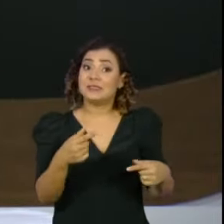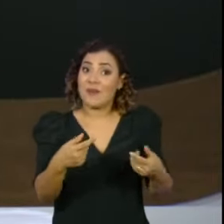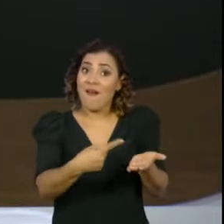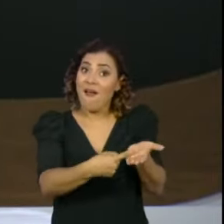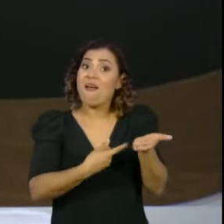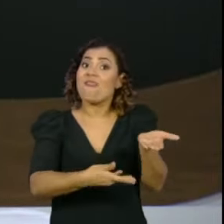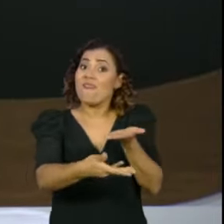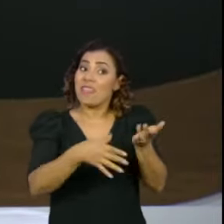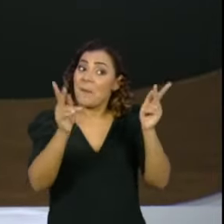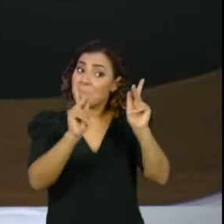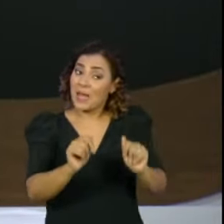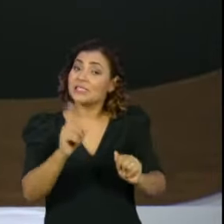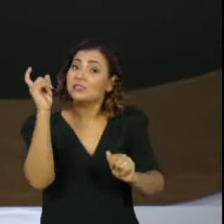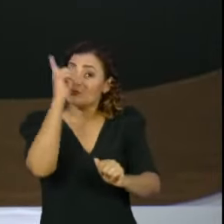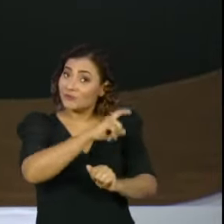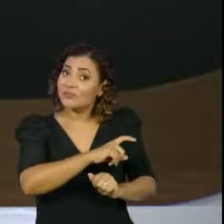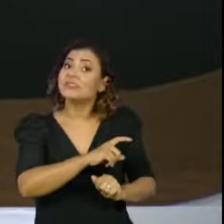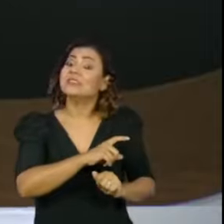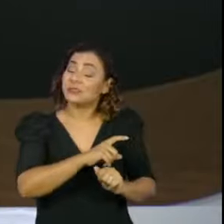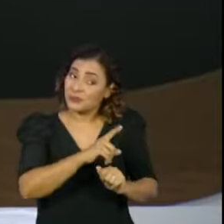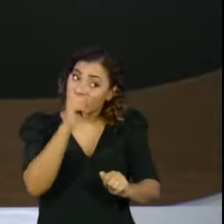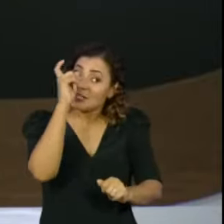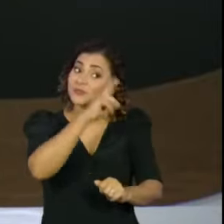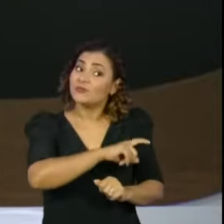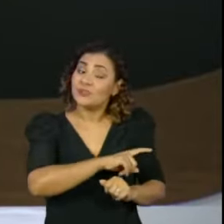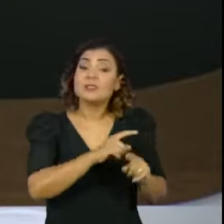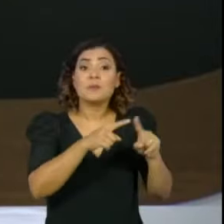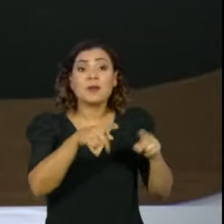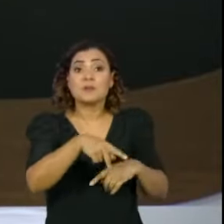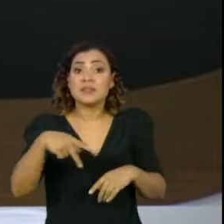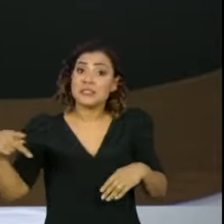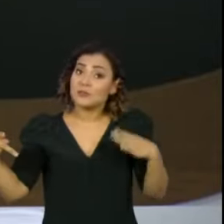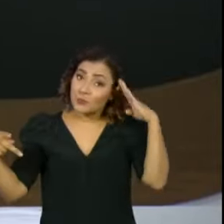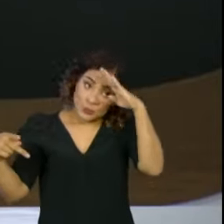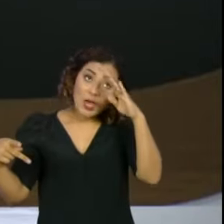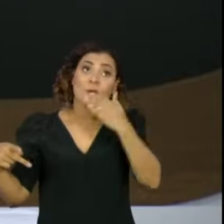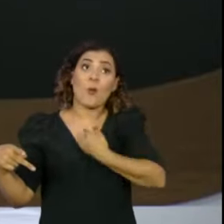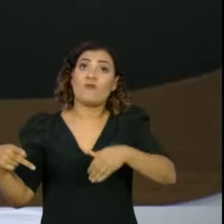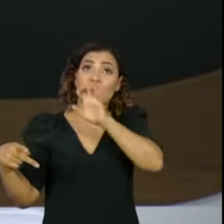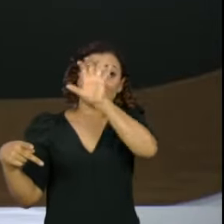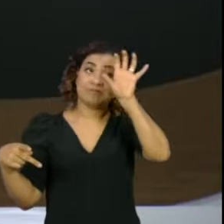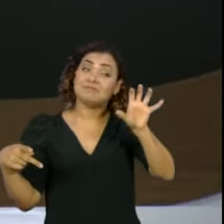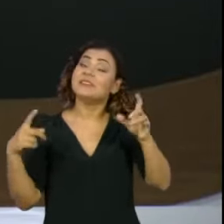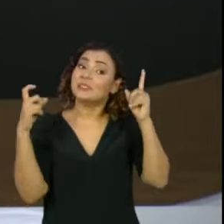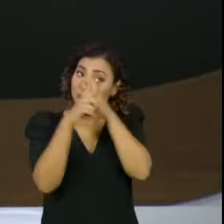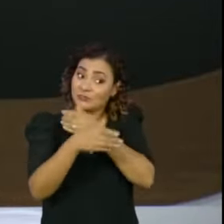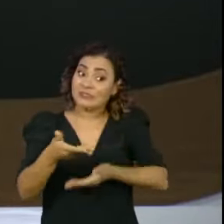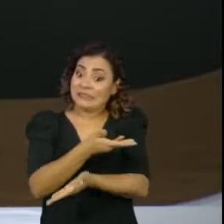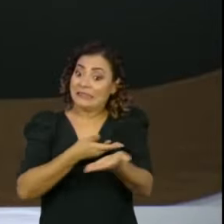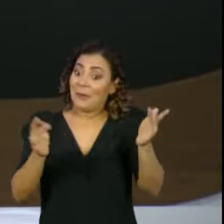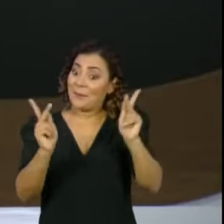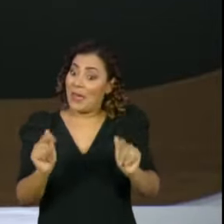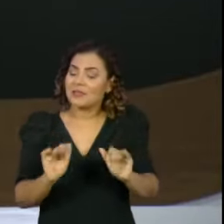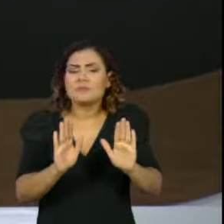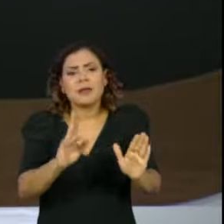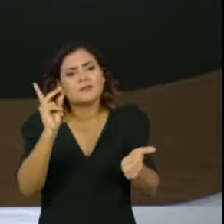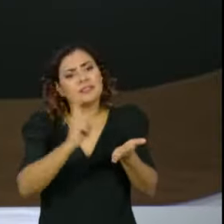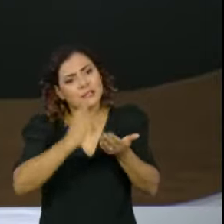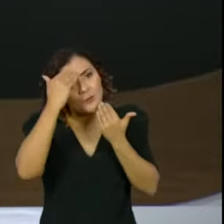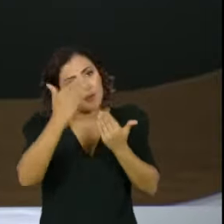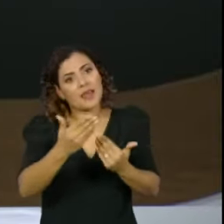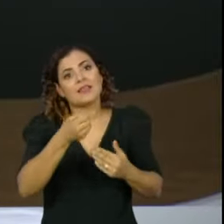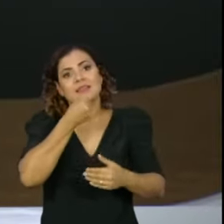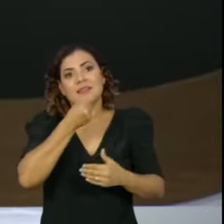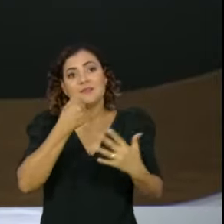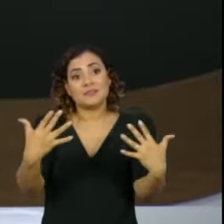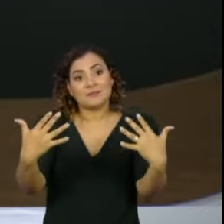do que reconciliar governadores e o presidente Bolsonaro. Mas eu agradeço ao senhor pela entrevista. Agradeço